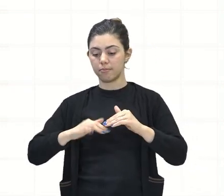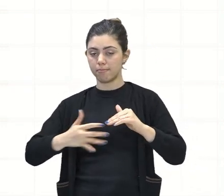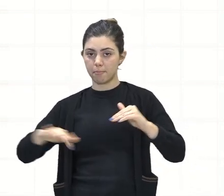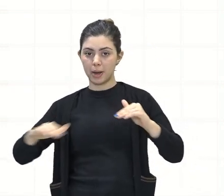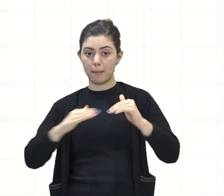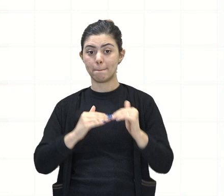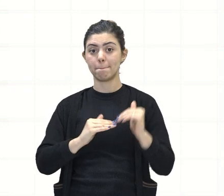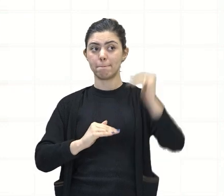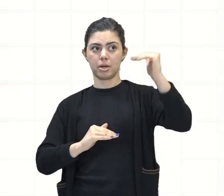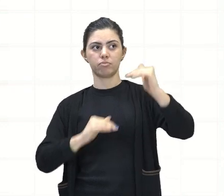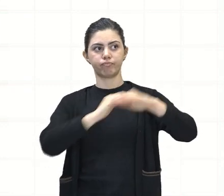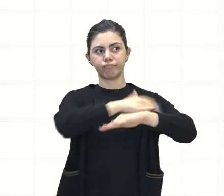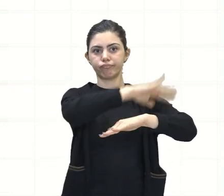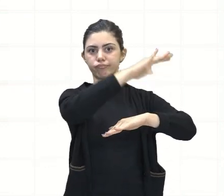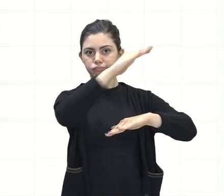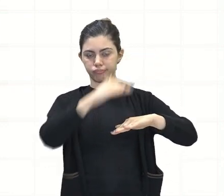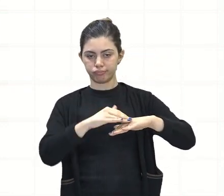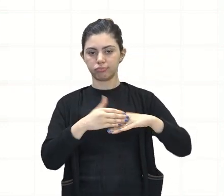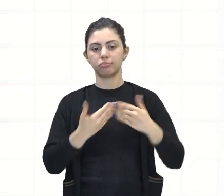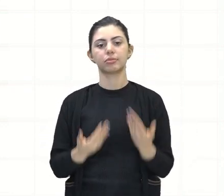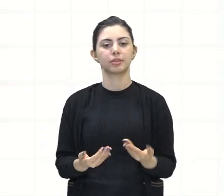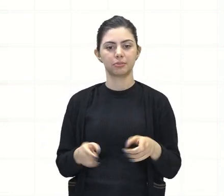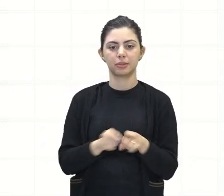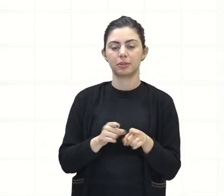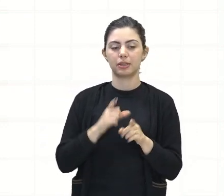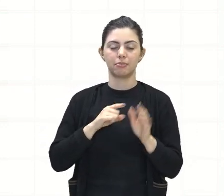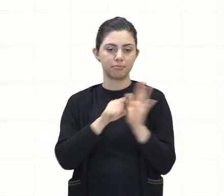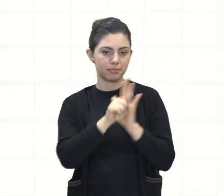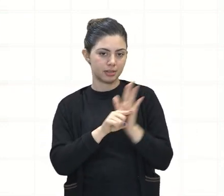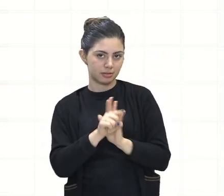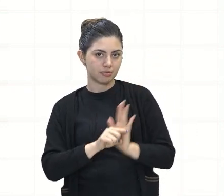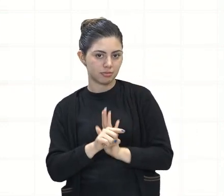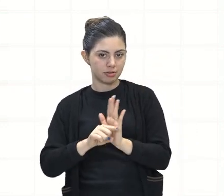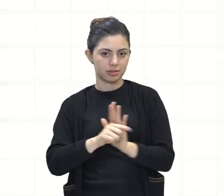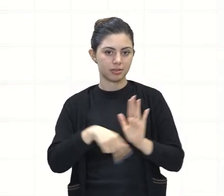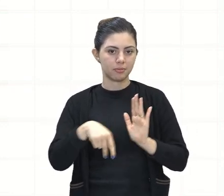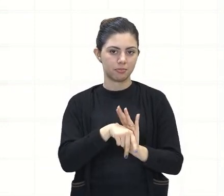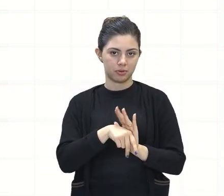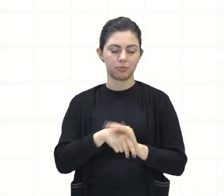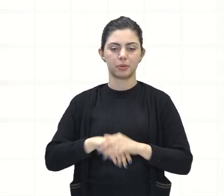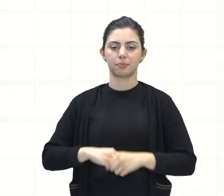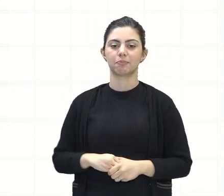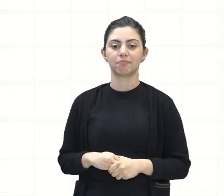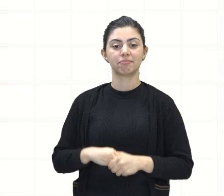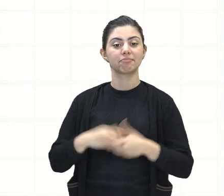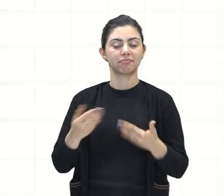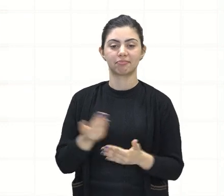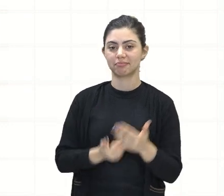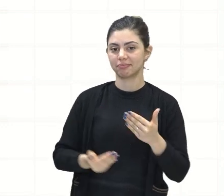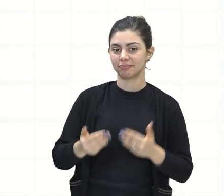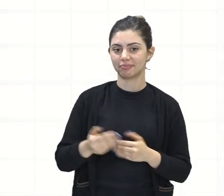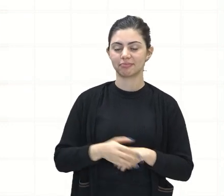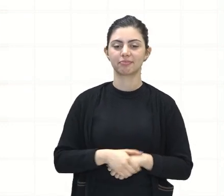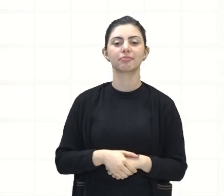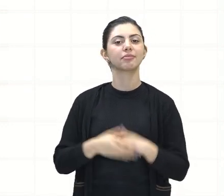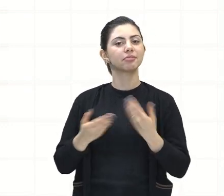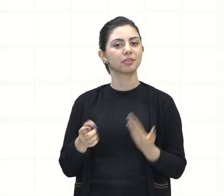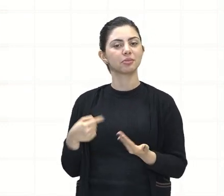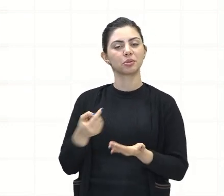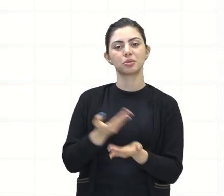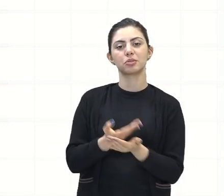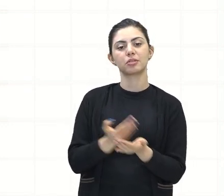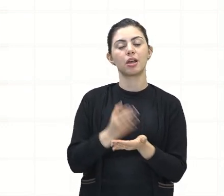das bases de pesquisas científicas aqui na Península Antártica, certo? Dando continuidade, a gente vai verificar algumas